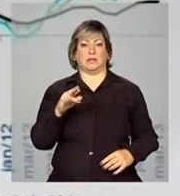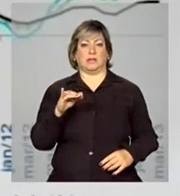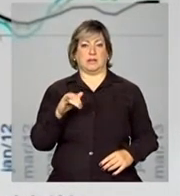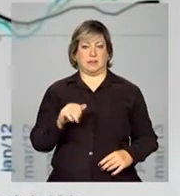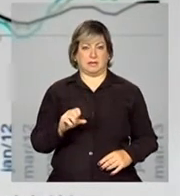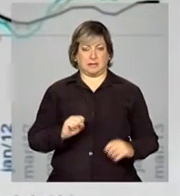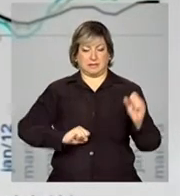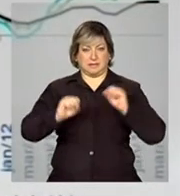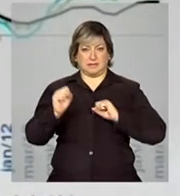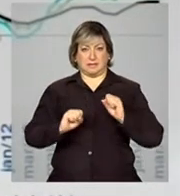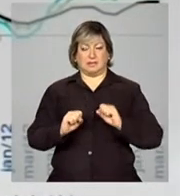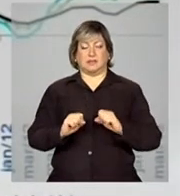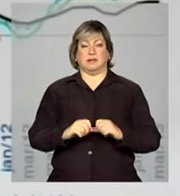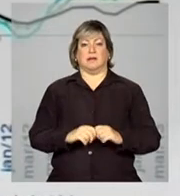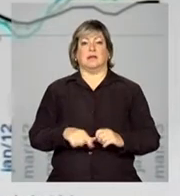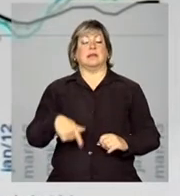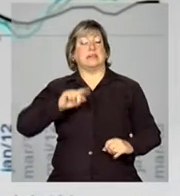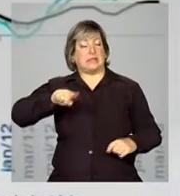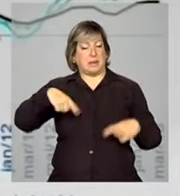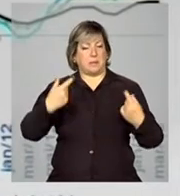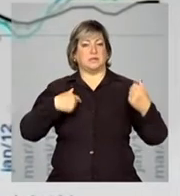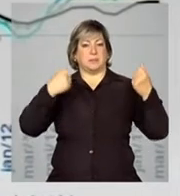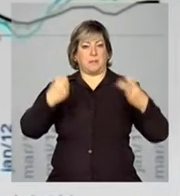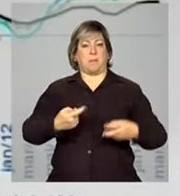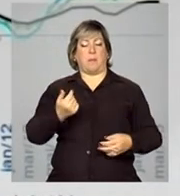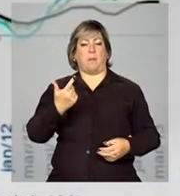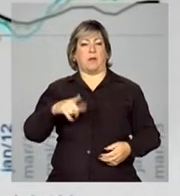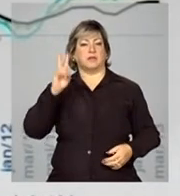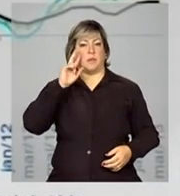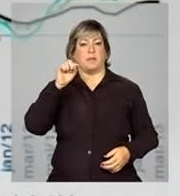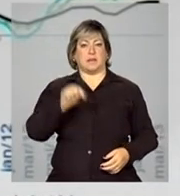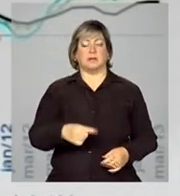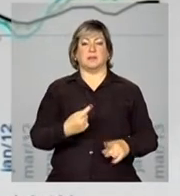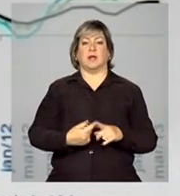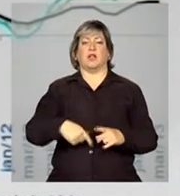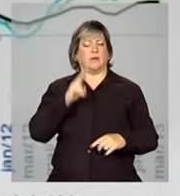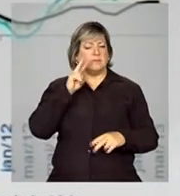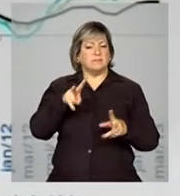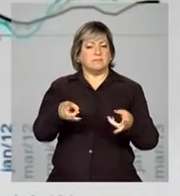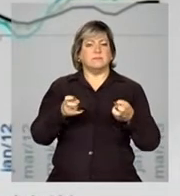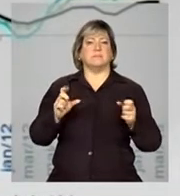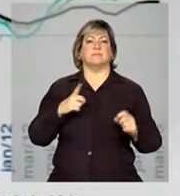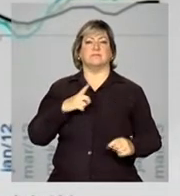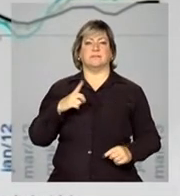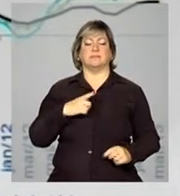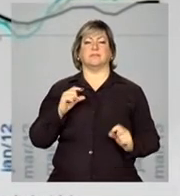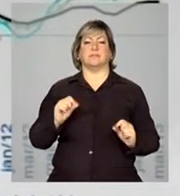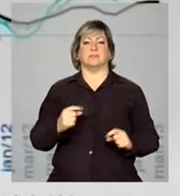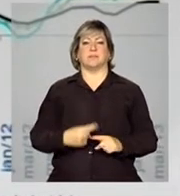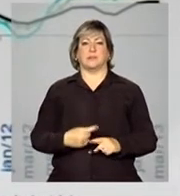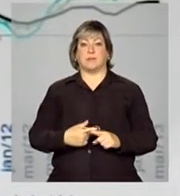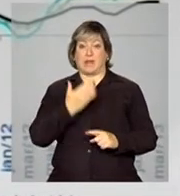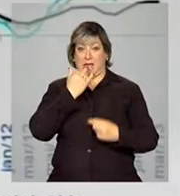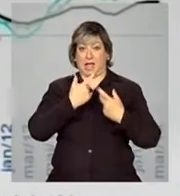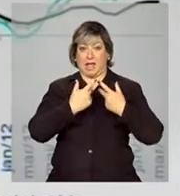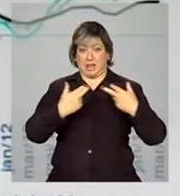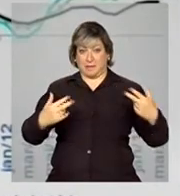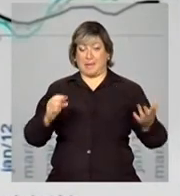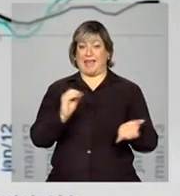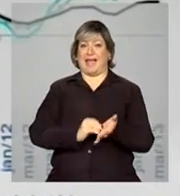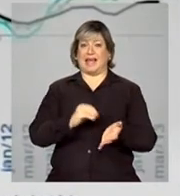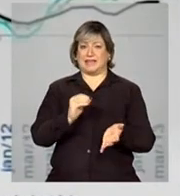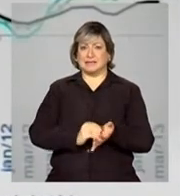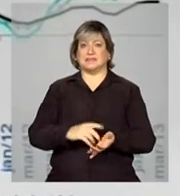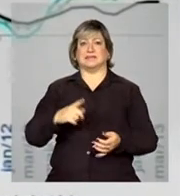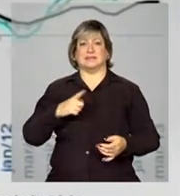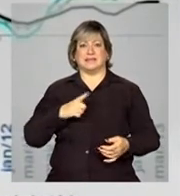desaceleração. Depois eu vou explorar um pouco essa ideia, que a gente tem observado que os alimentos ainda têm pressionado